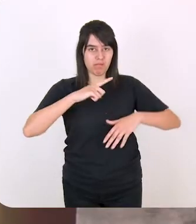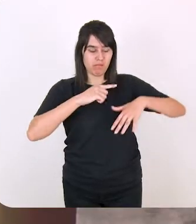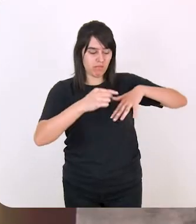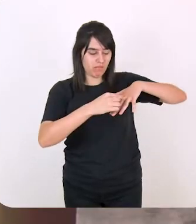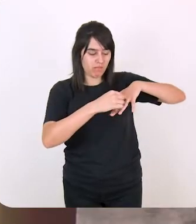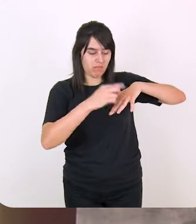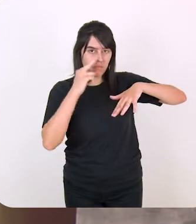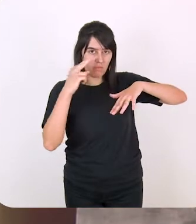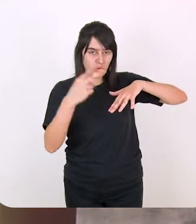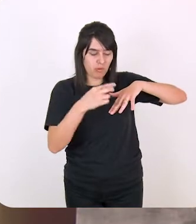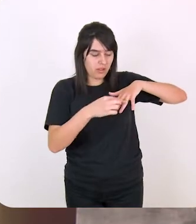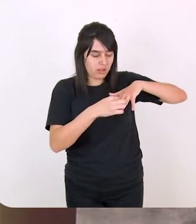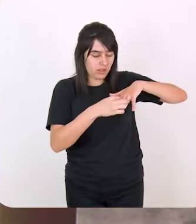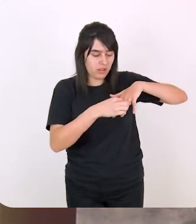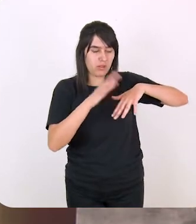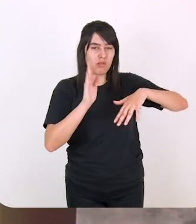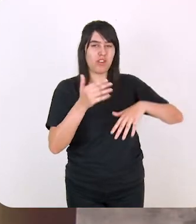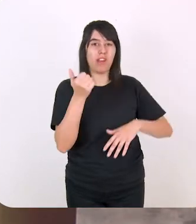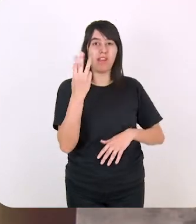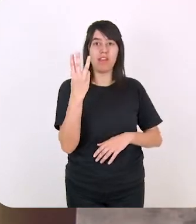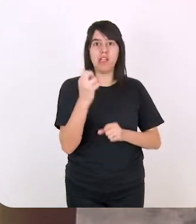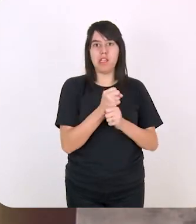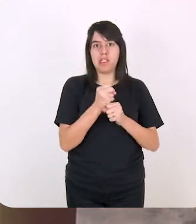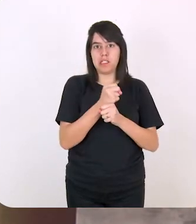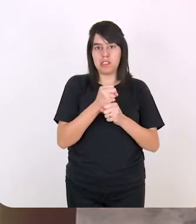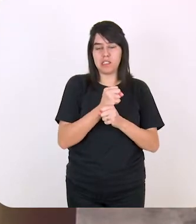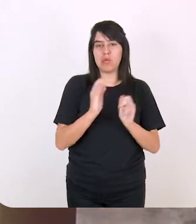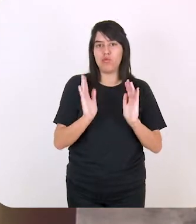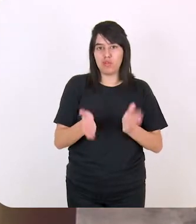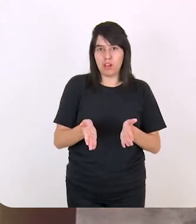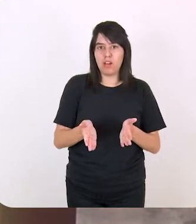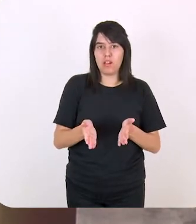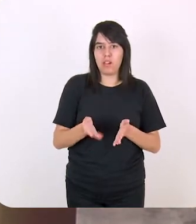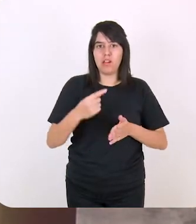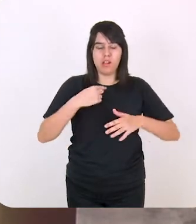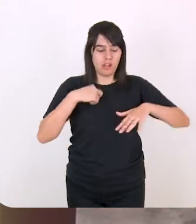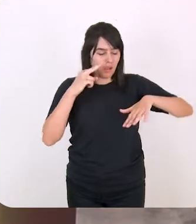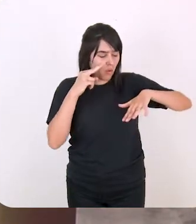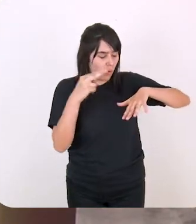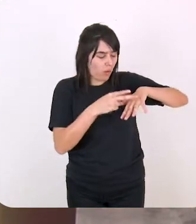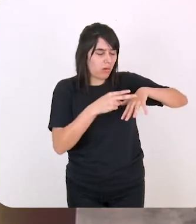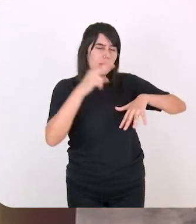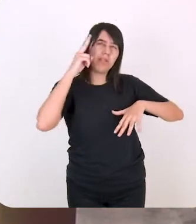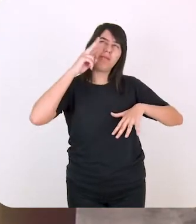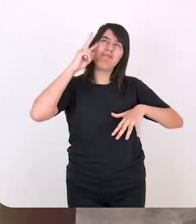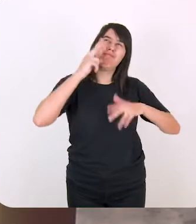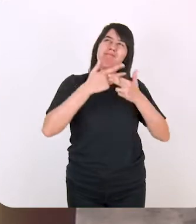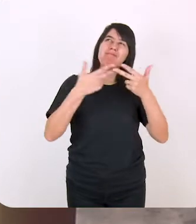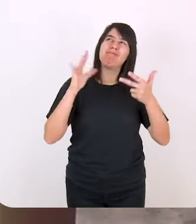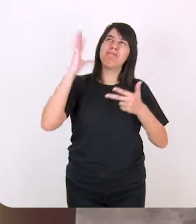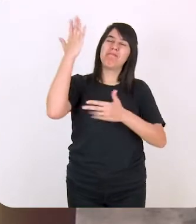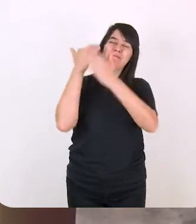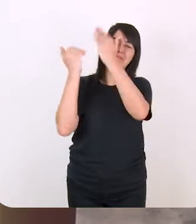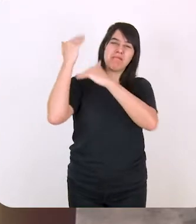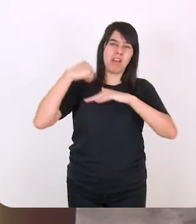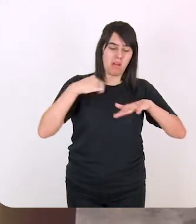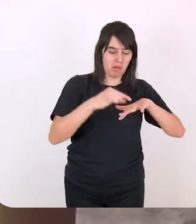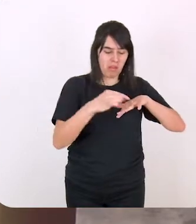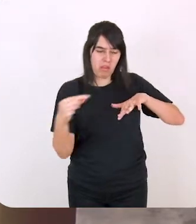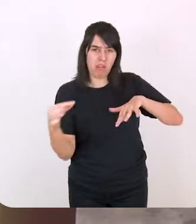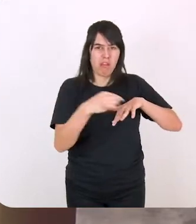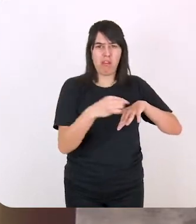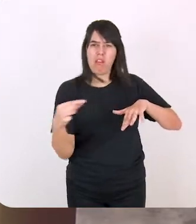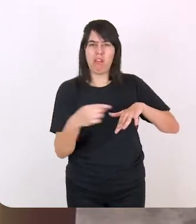mão eu uso essa aliança aqui, esse anel, há 13 anos. Eu tenho muitas boas lembranças. Esse anel é